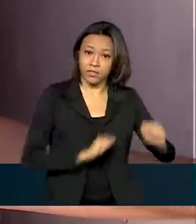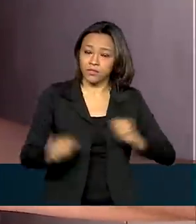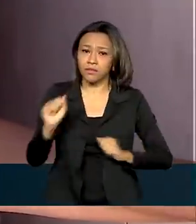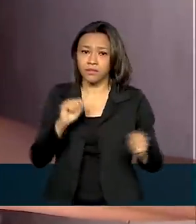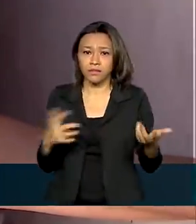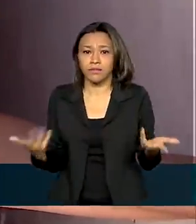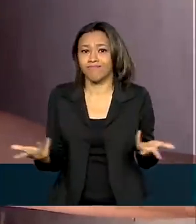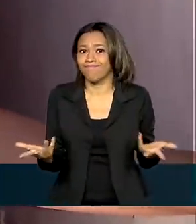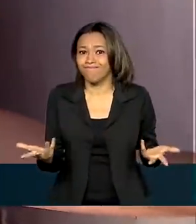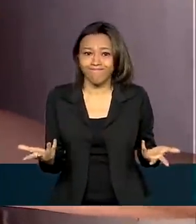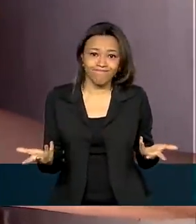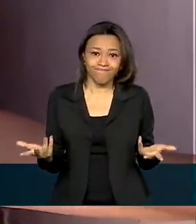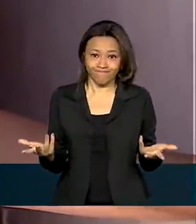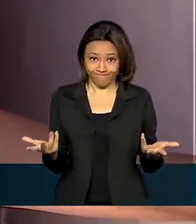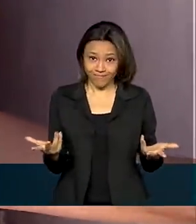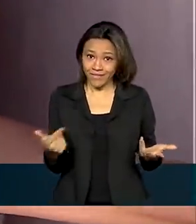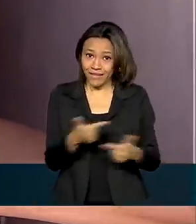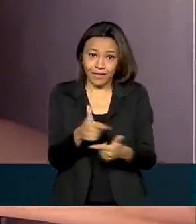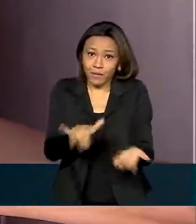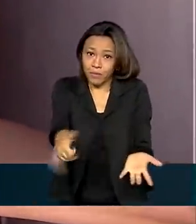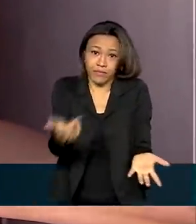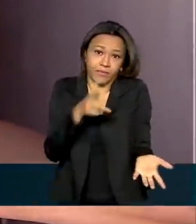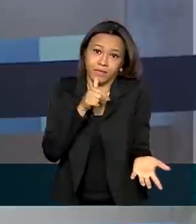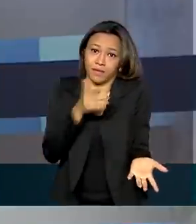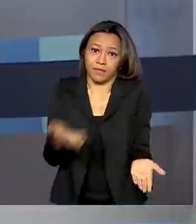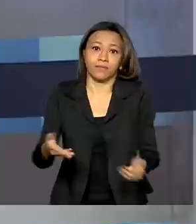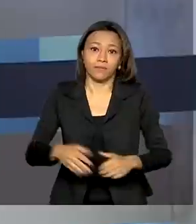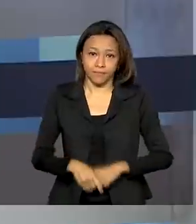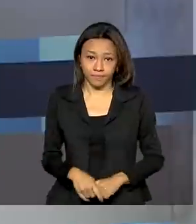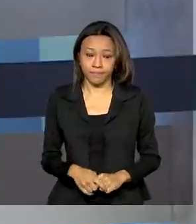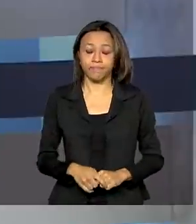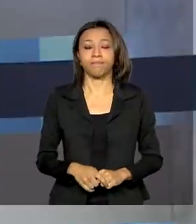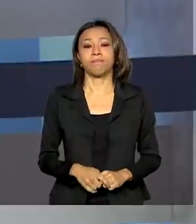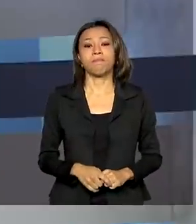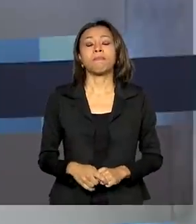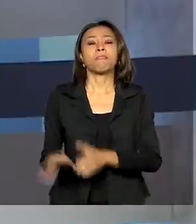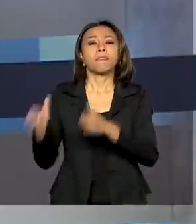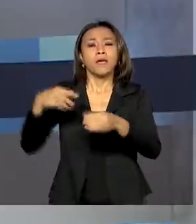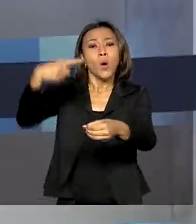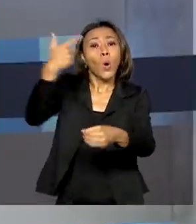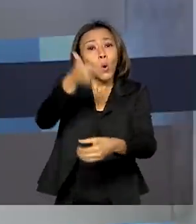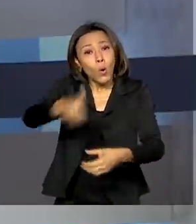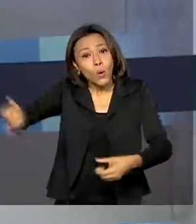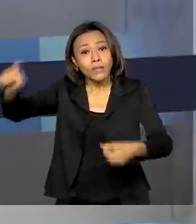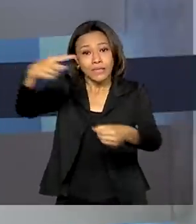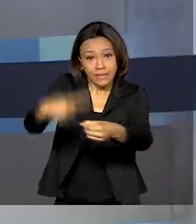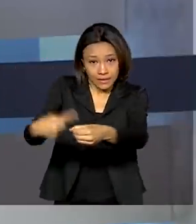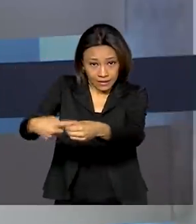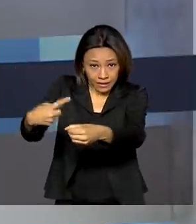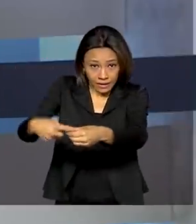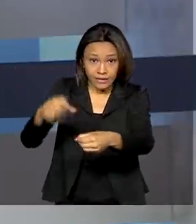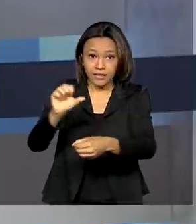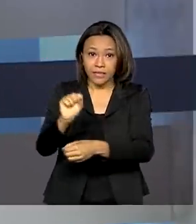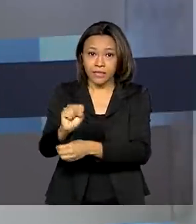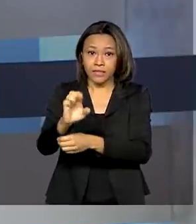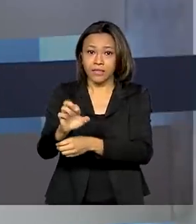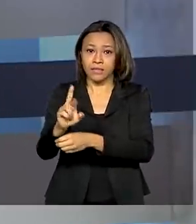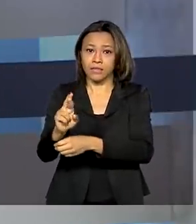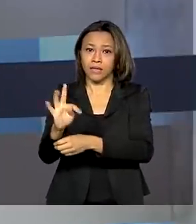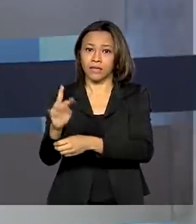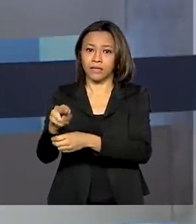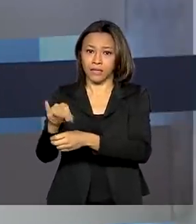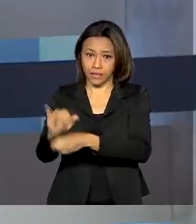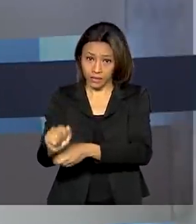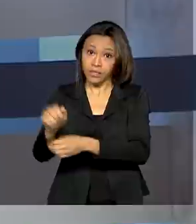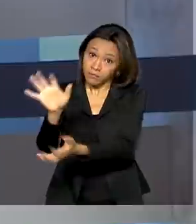aí você não aproveita a água. E em Sertânia, também em Pernambuco, o presidente Jair Bolsonaro